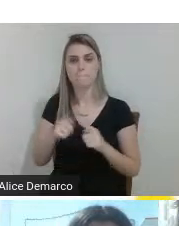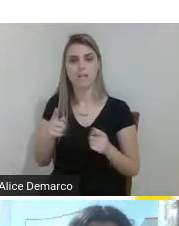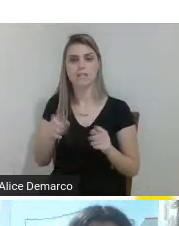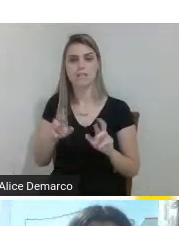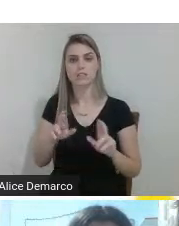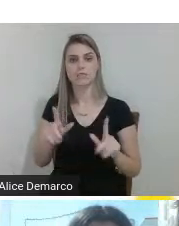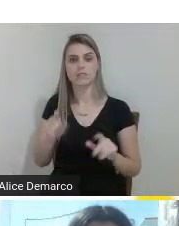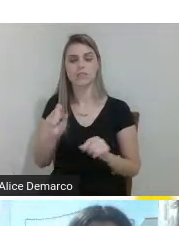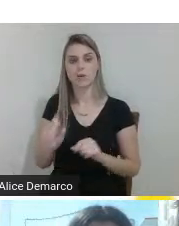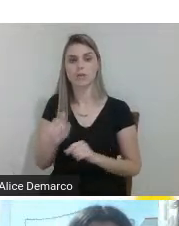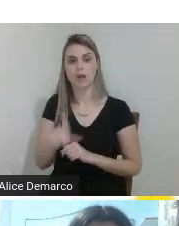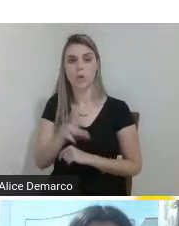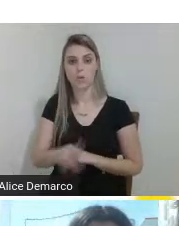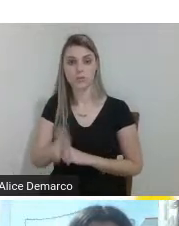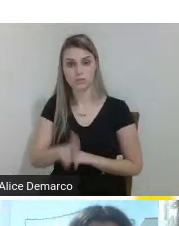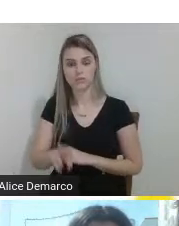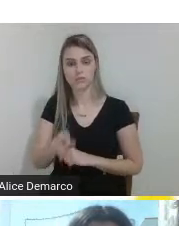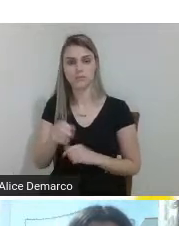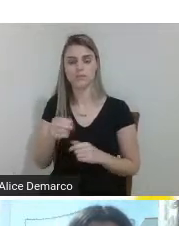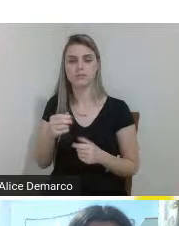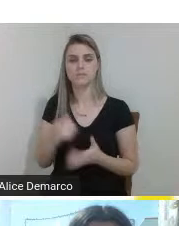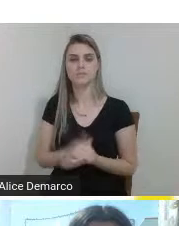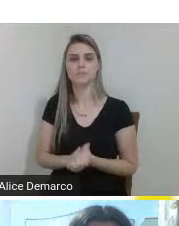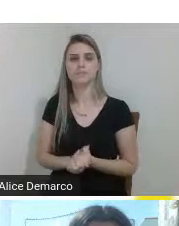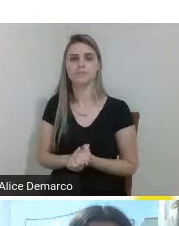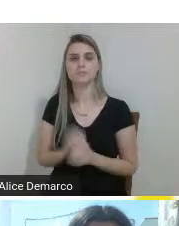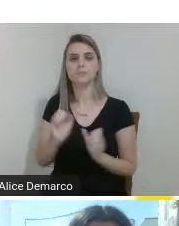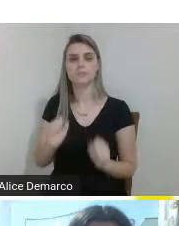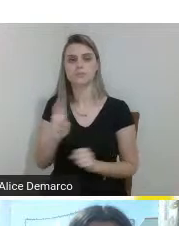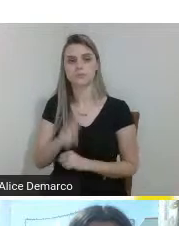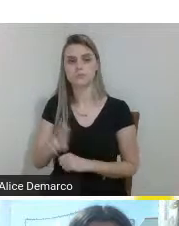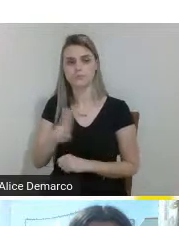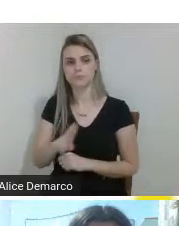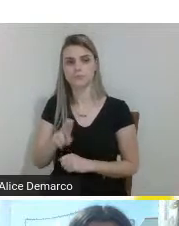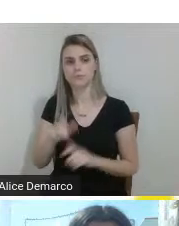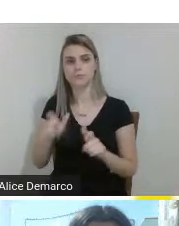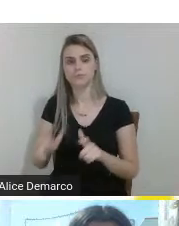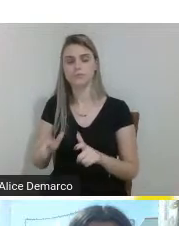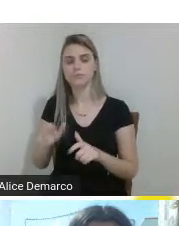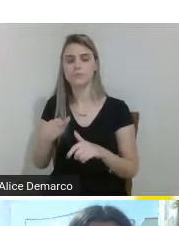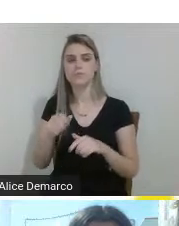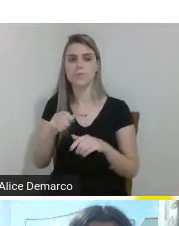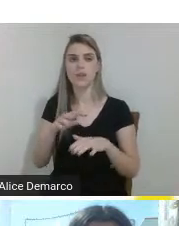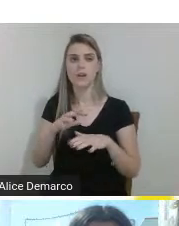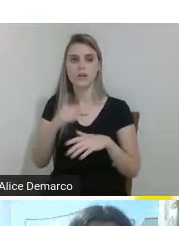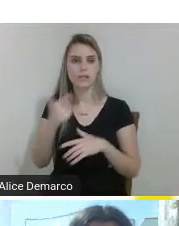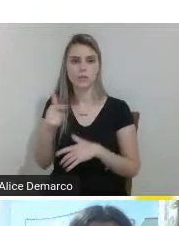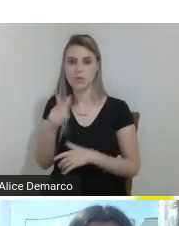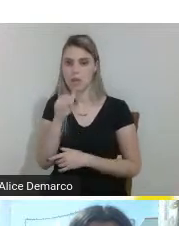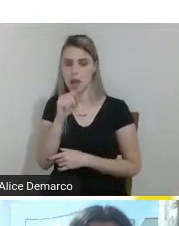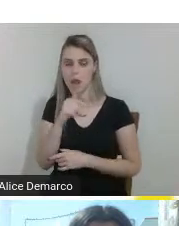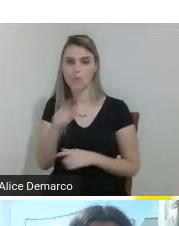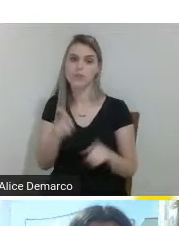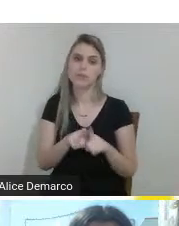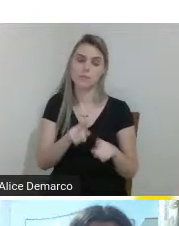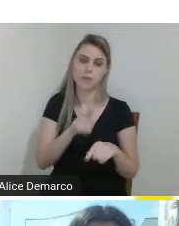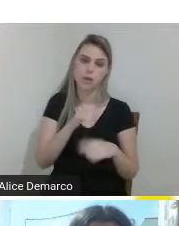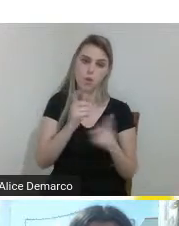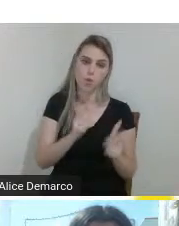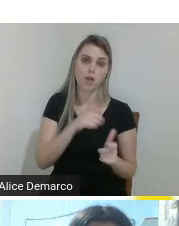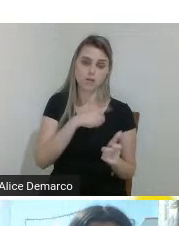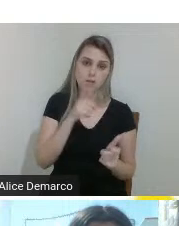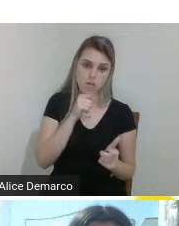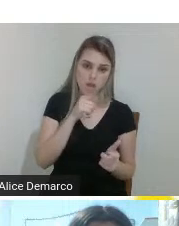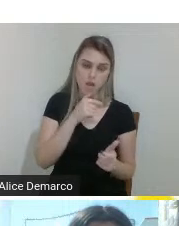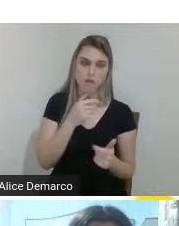utilidade então ela pode ser utilizada em ambientes úmidos e molhados ela é desmontável e ajustável